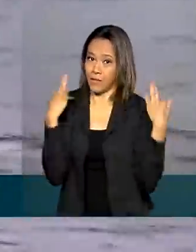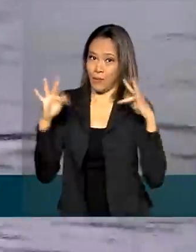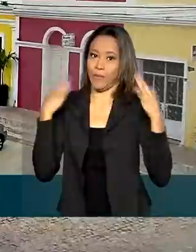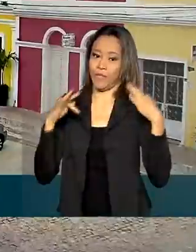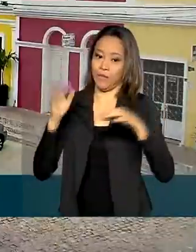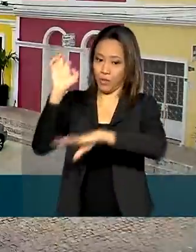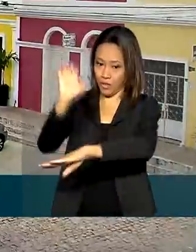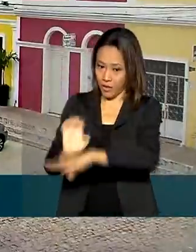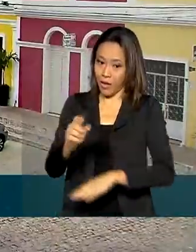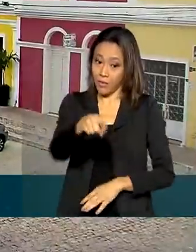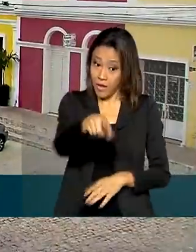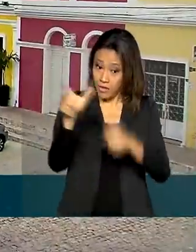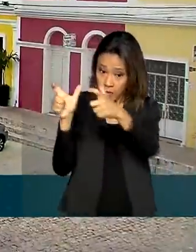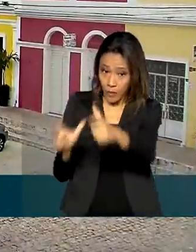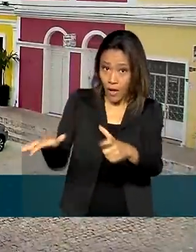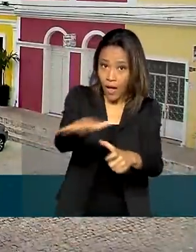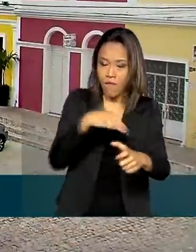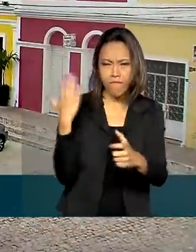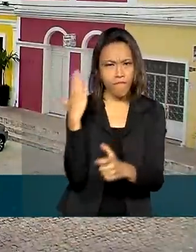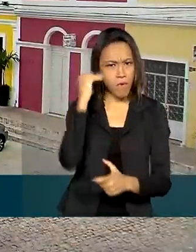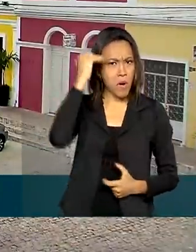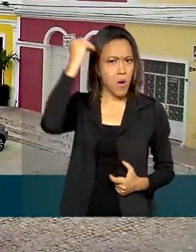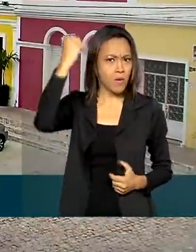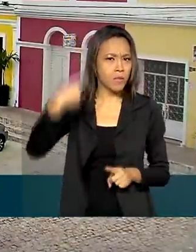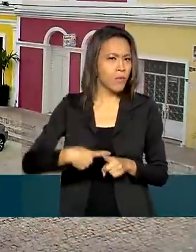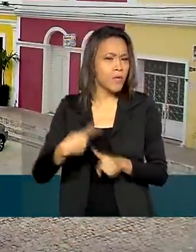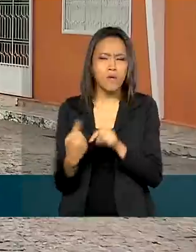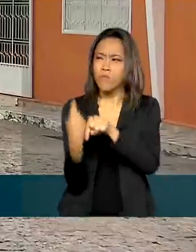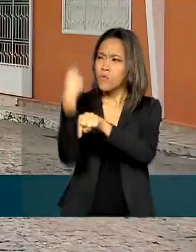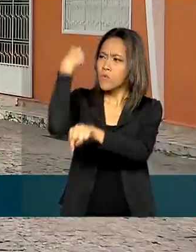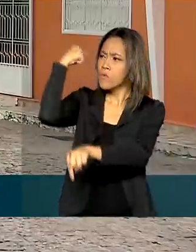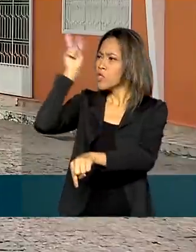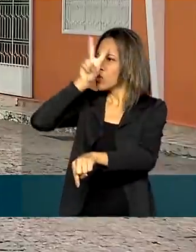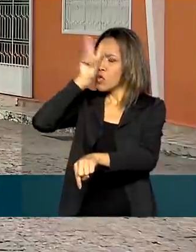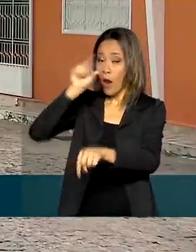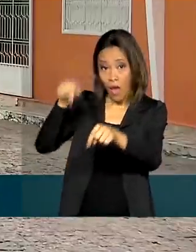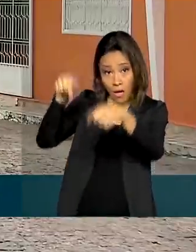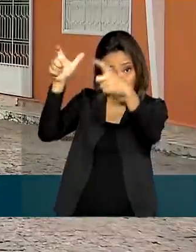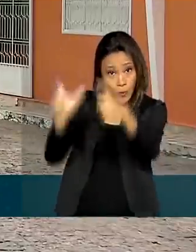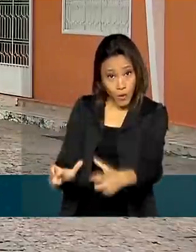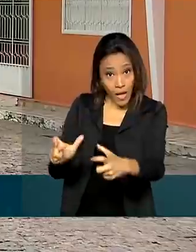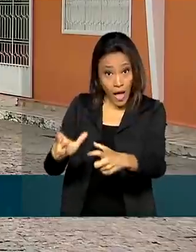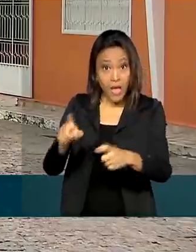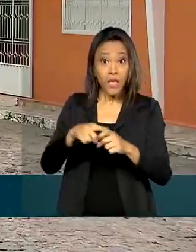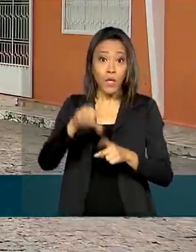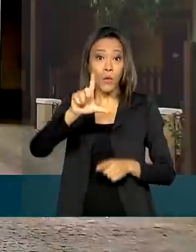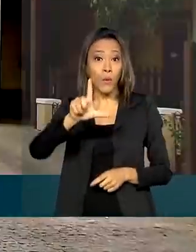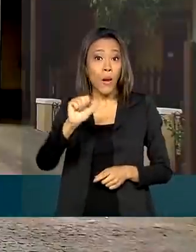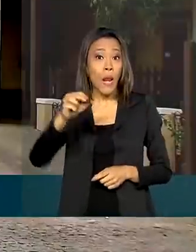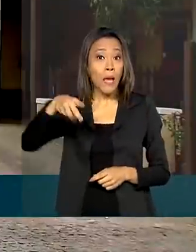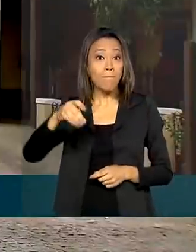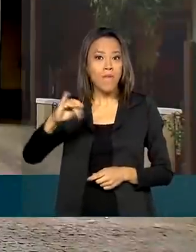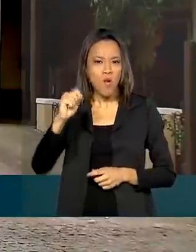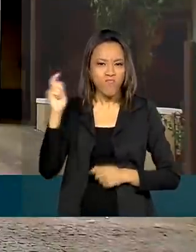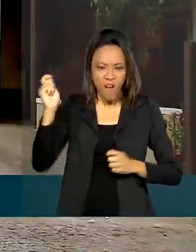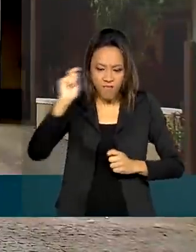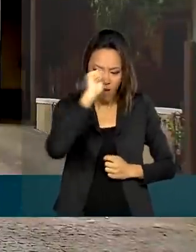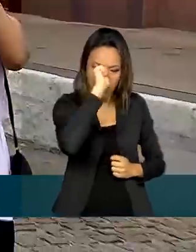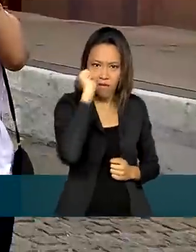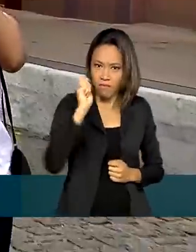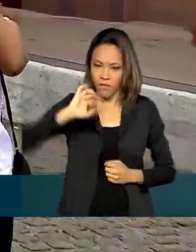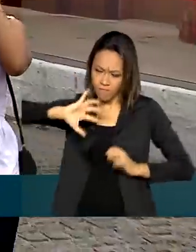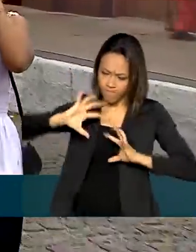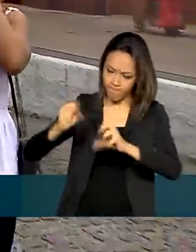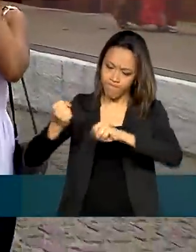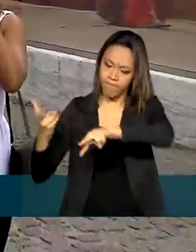São Francisco, a região é famosa pelo passado histórico. Foi aqui que o cangaceiro Lampião e o seu bando foram capturados.